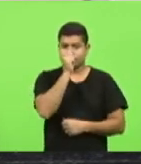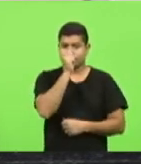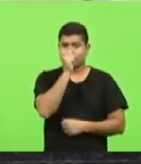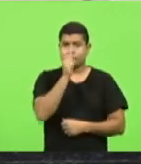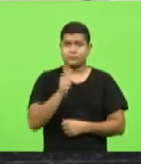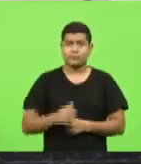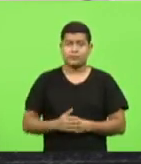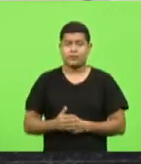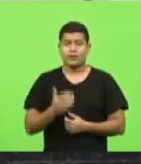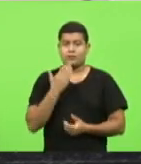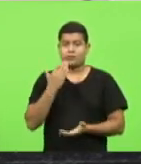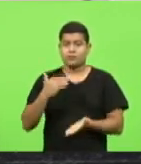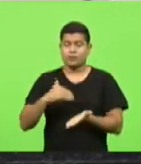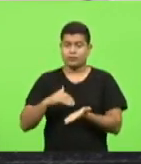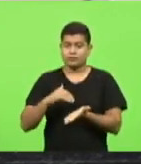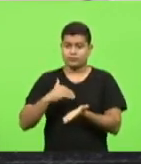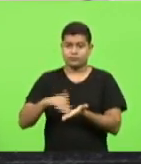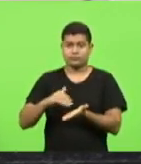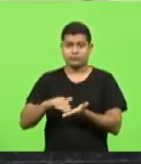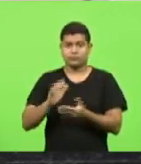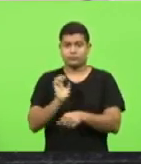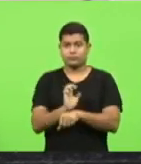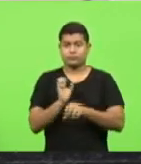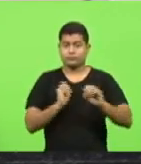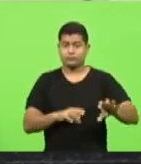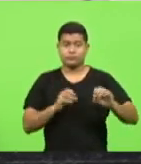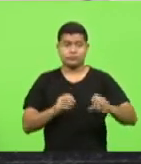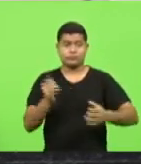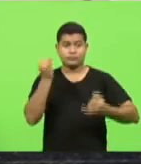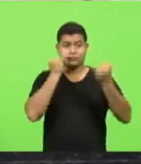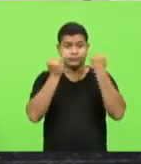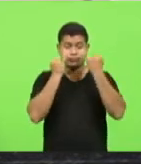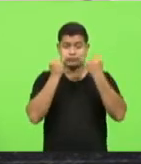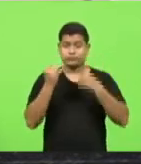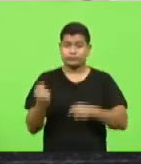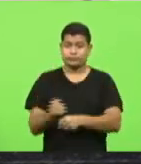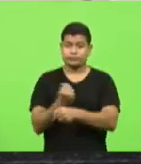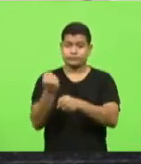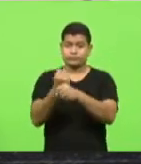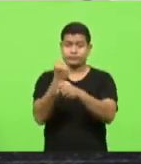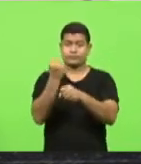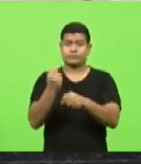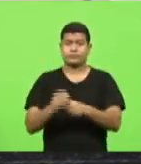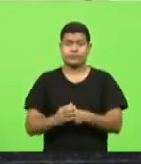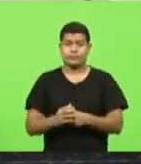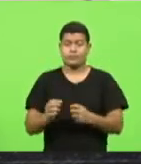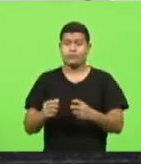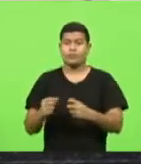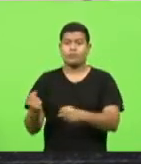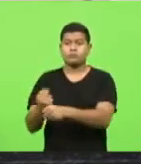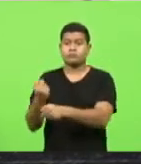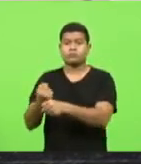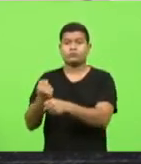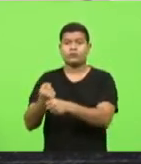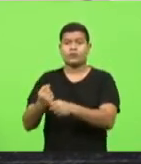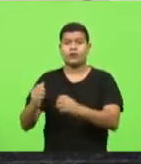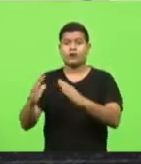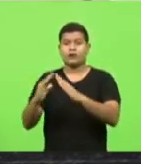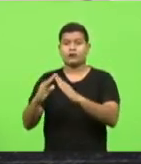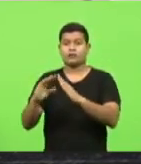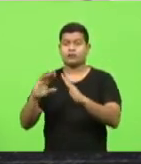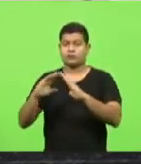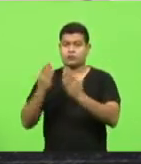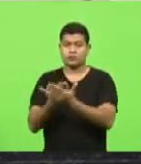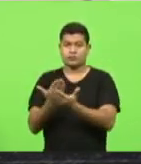secretário do estado da educação informações acerca das obras que estão sendo realizadas na escola de educação básica